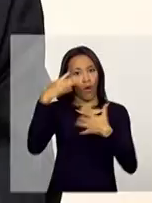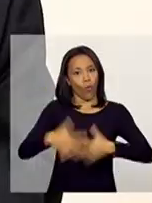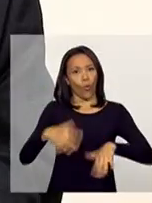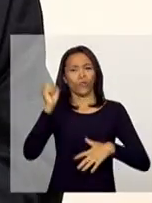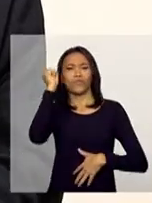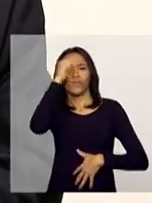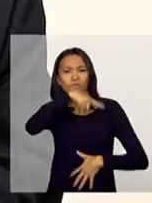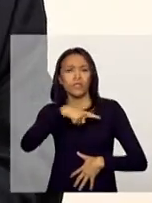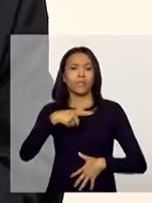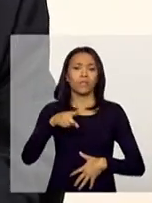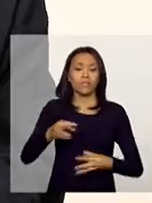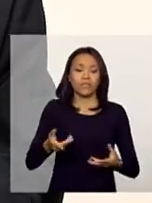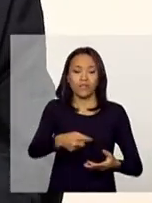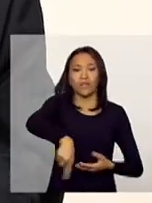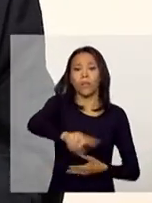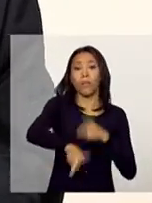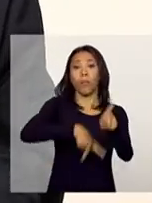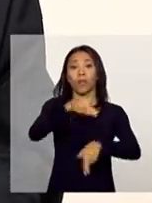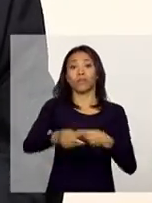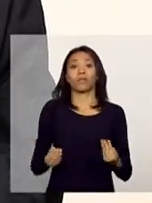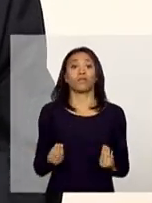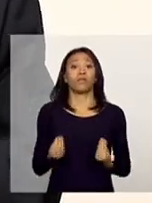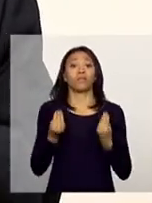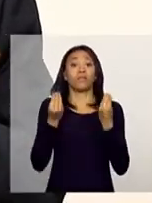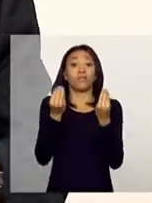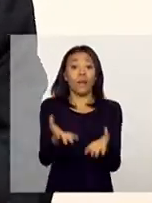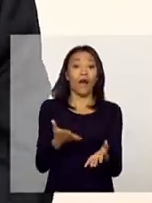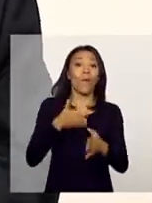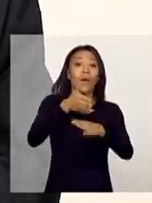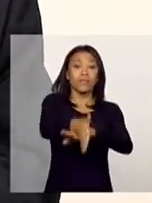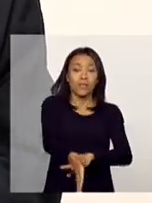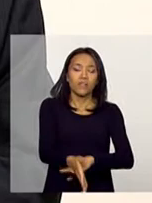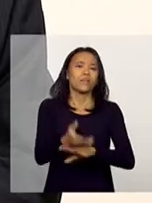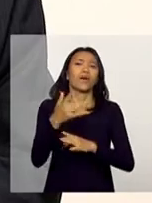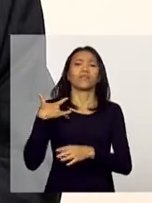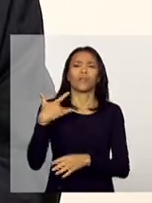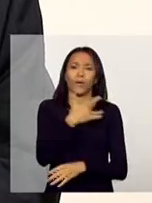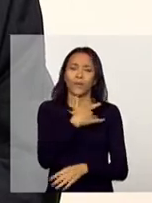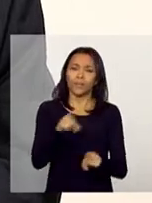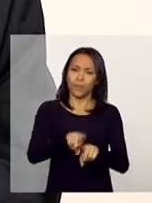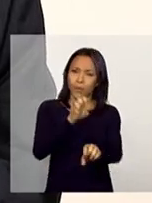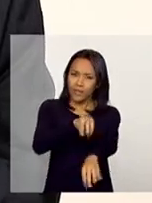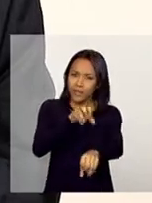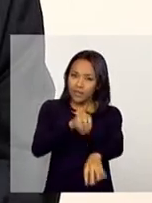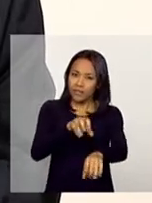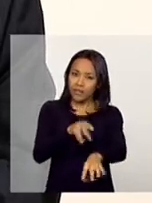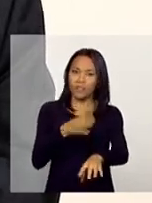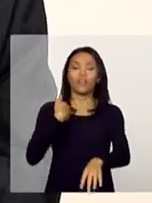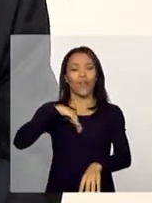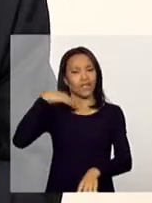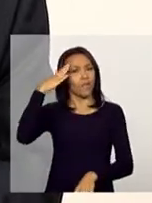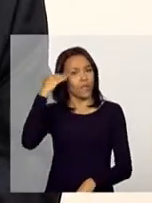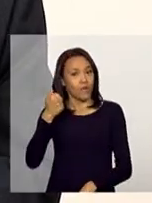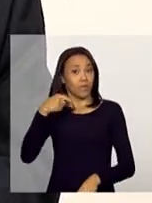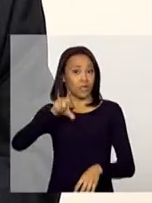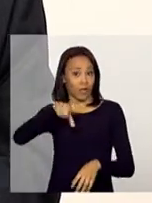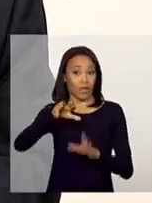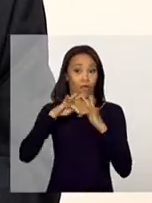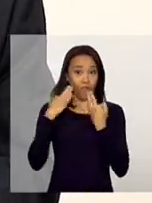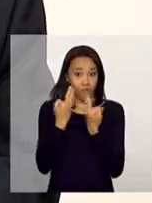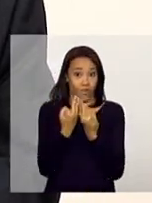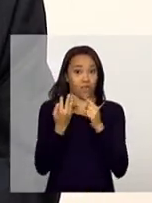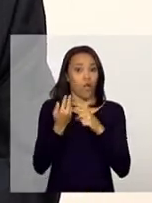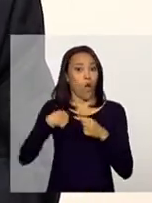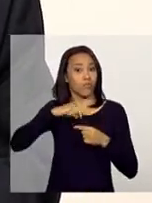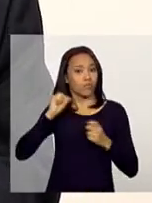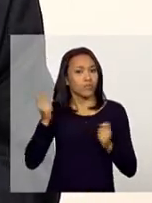acesso à nossa população, serviços de educação e de saúde, que nós estamos, com esse trabalho da gestão de condicionalidades do Bolsa Família, apoiando para que